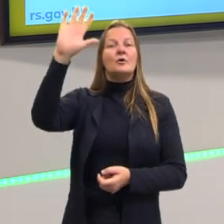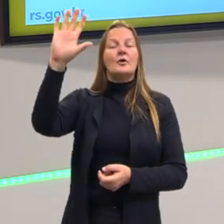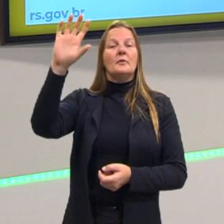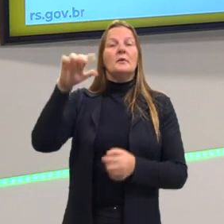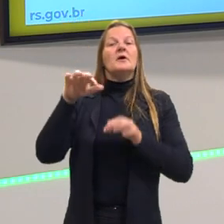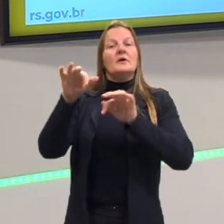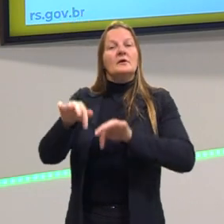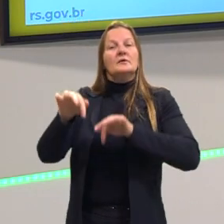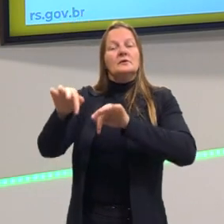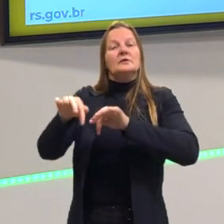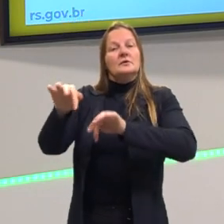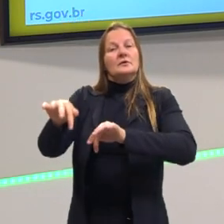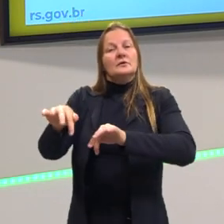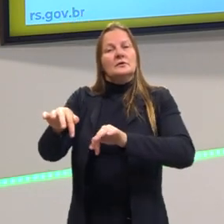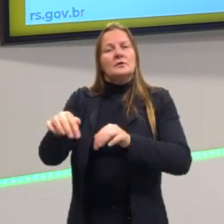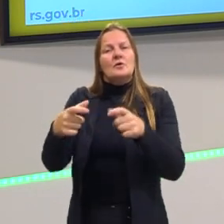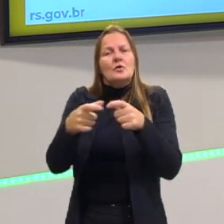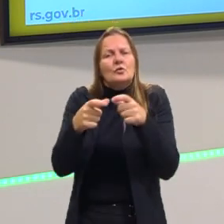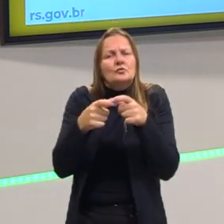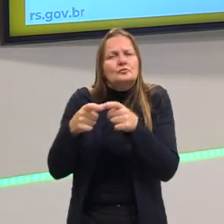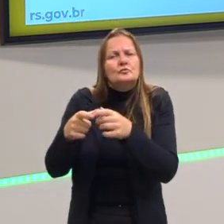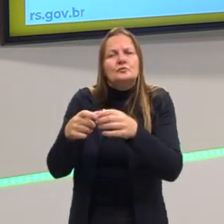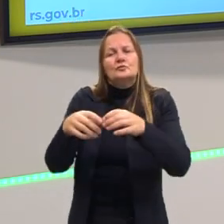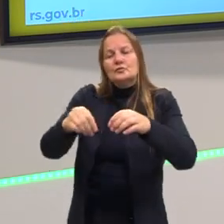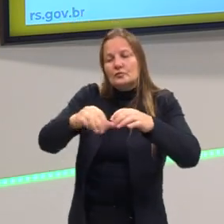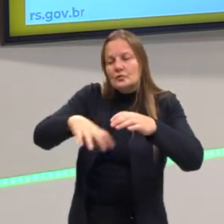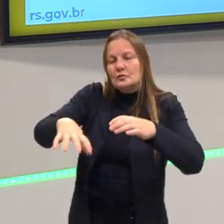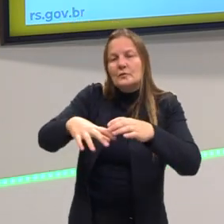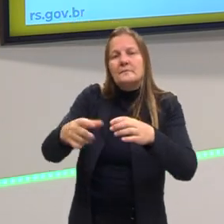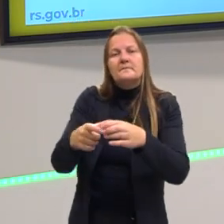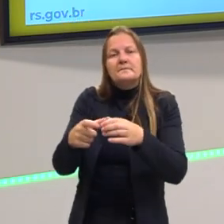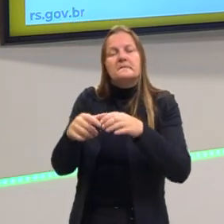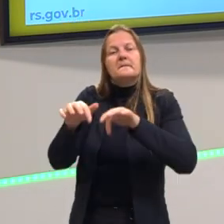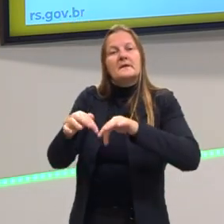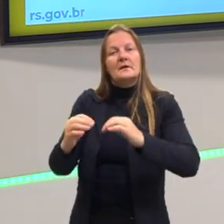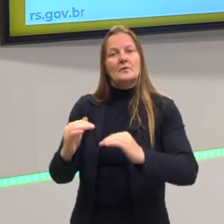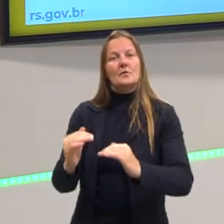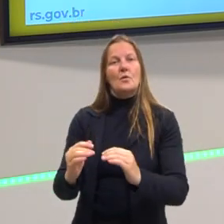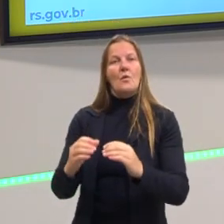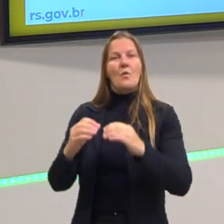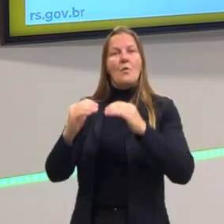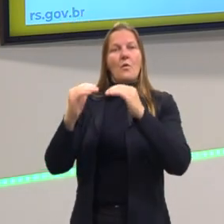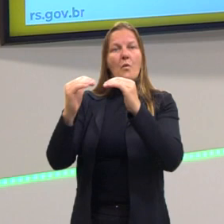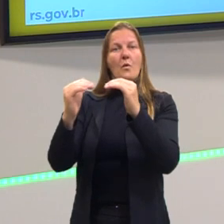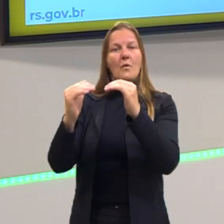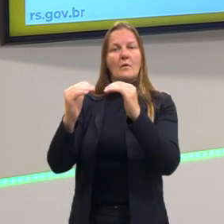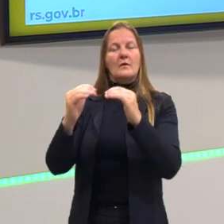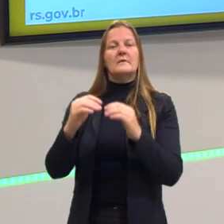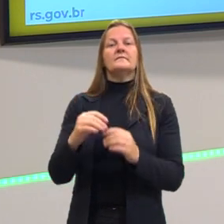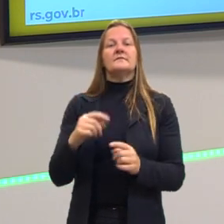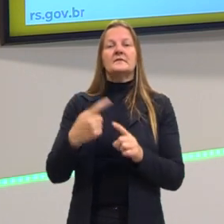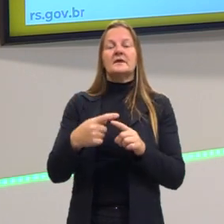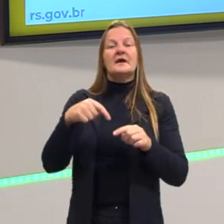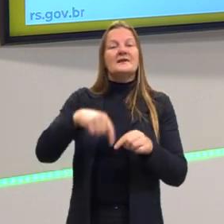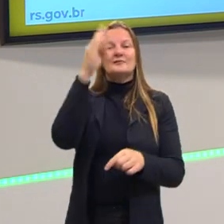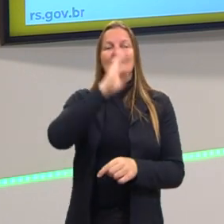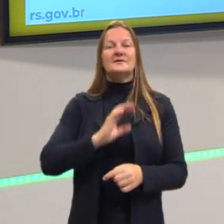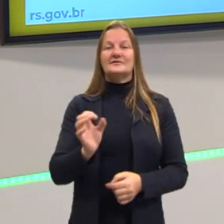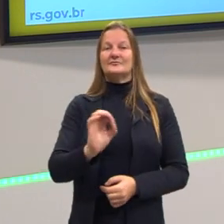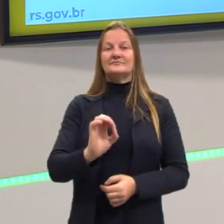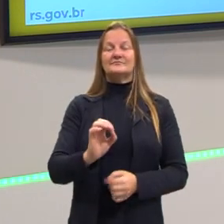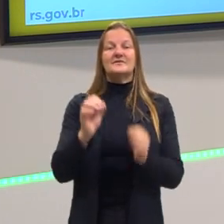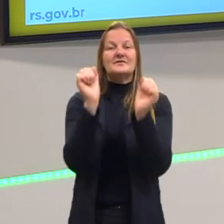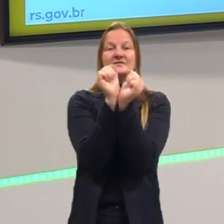do feudalismo, daqueles pequenos proprietários que eles fazem essa ascensão. E no Brasil essa ascensão não ocorre porque ao